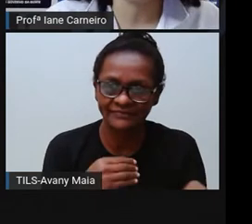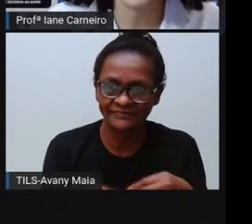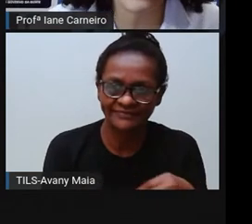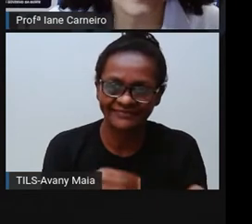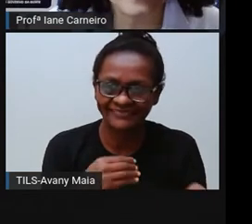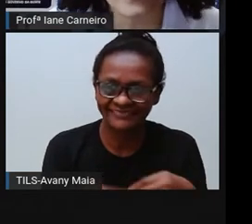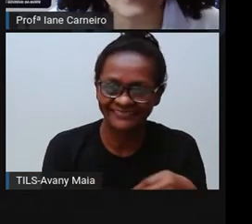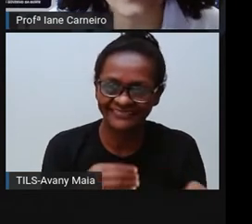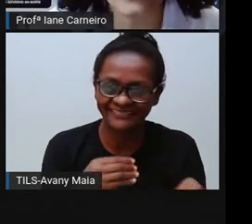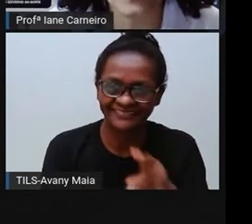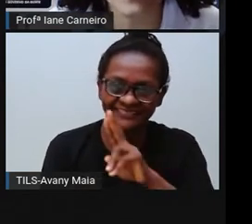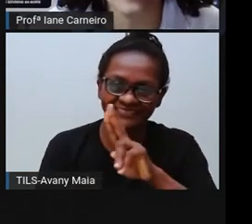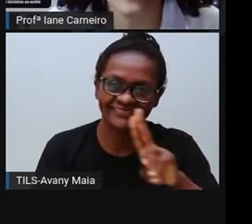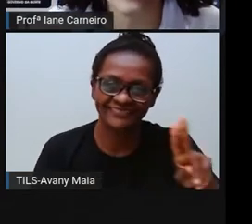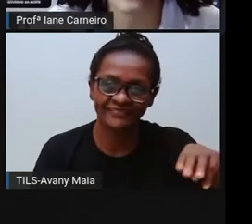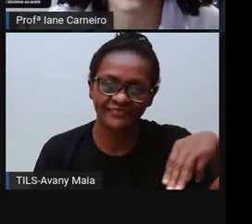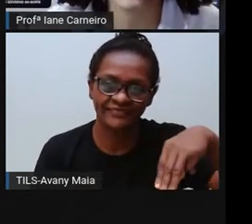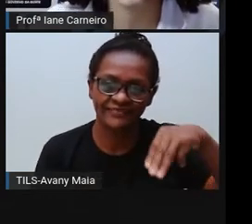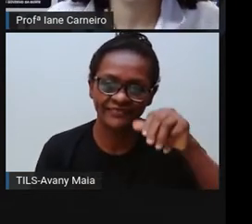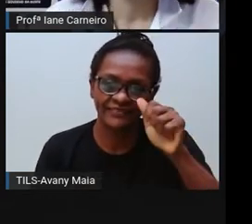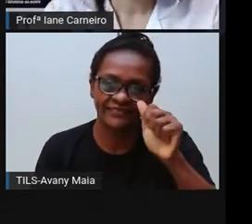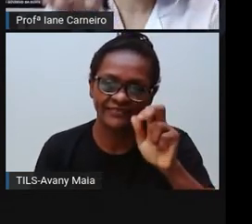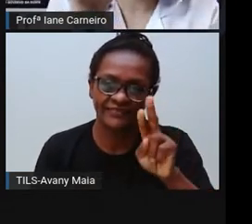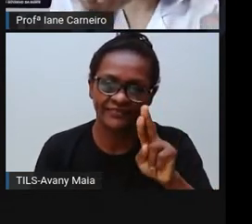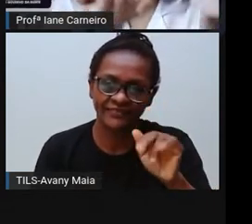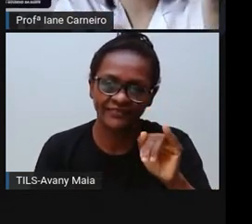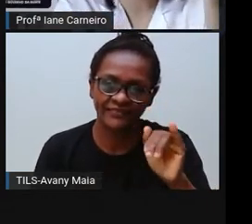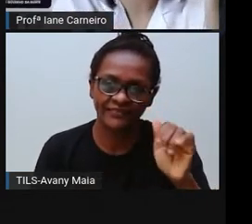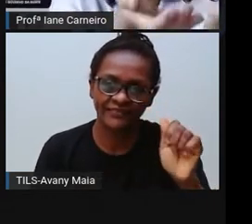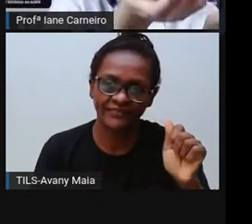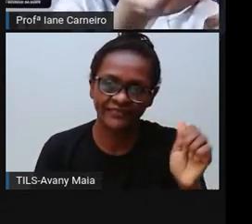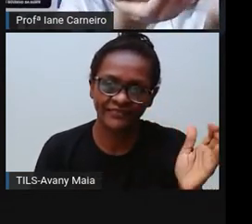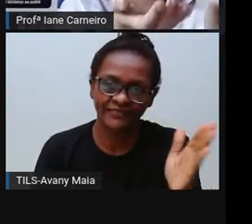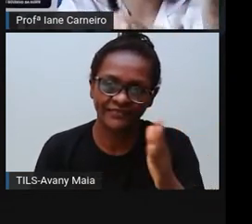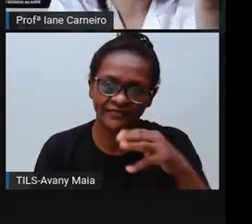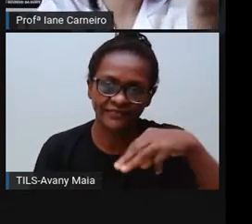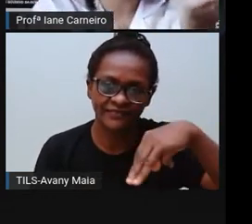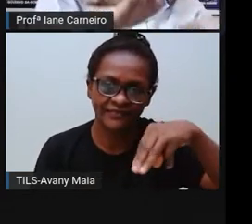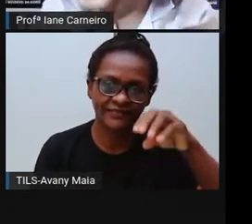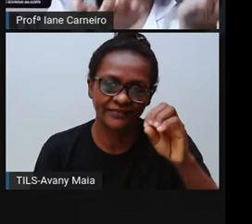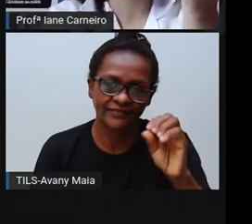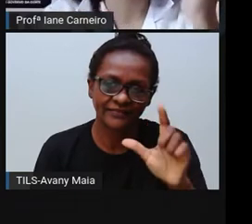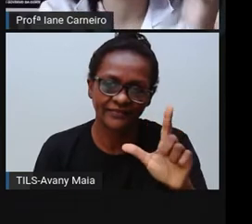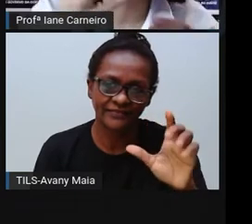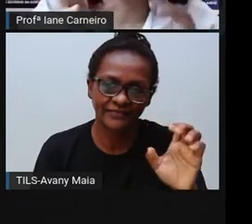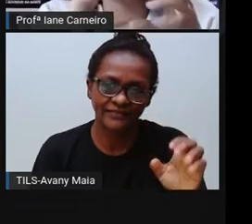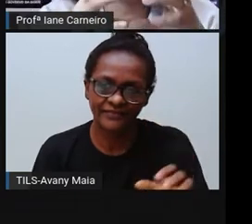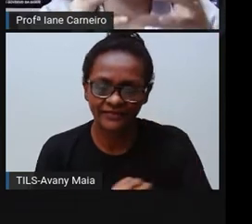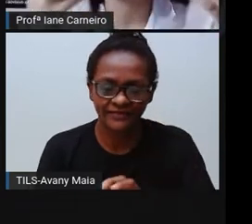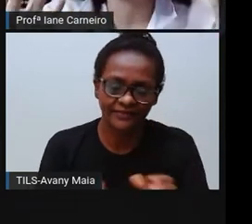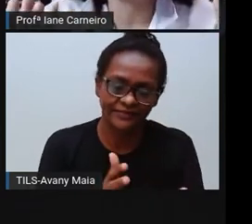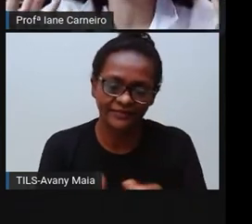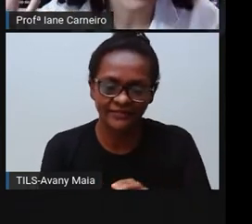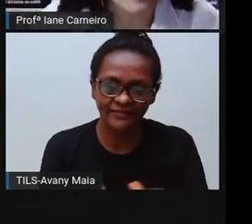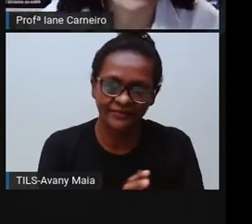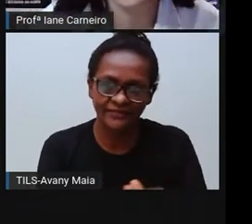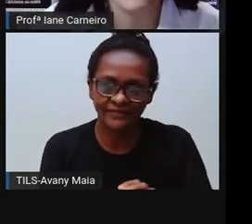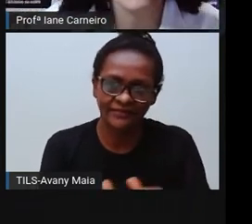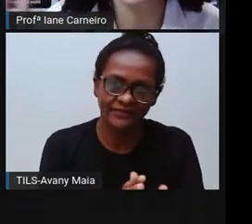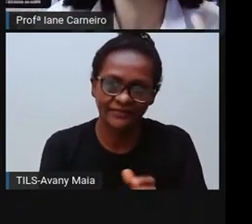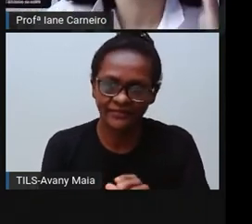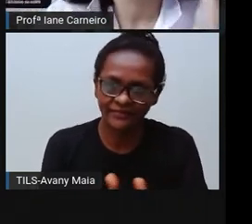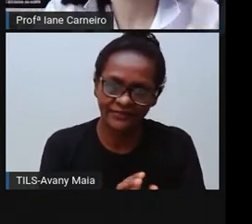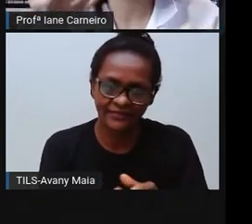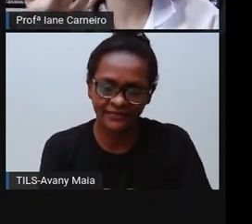Molle. Você conhece com outro nome? Essa aqui, ó. Que ela é assim, a gente pode brincar com ela, ó. E ela vai, é uma molinha